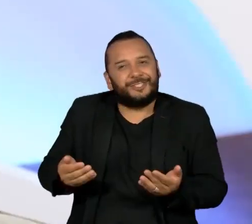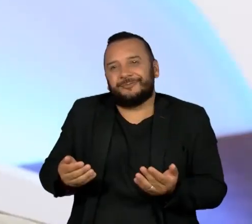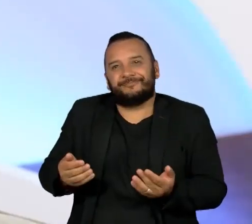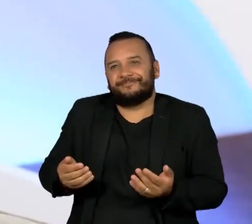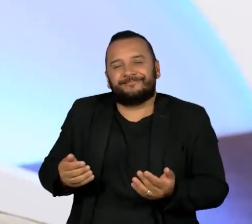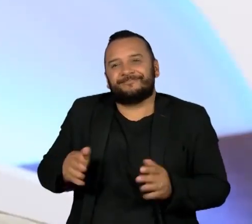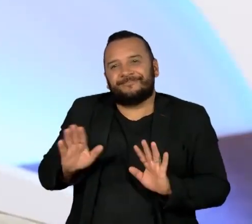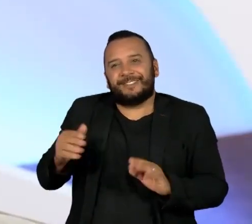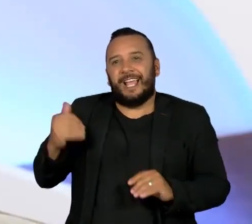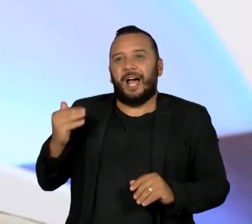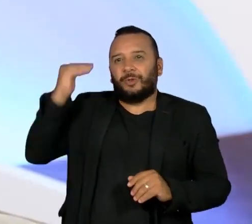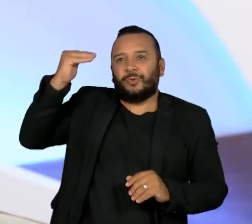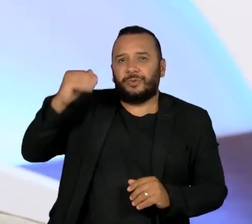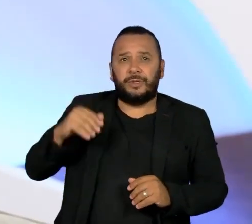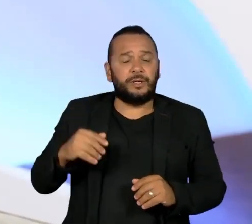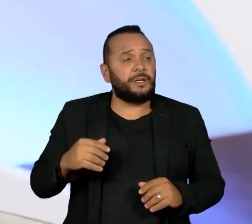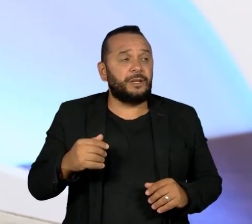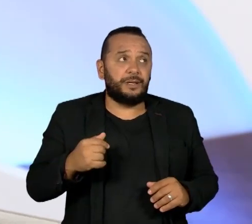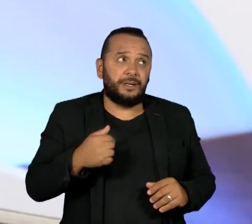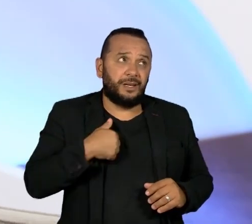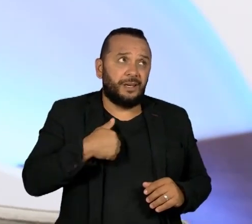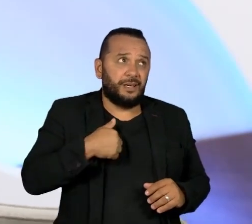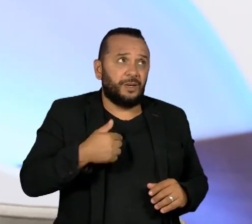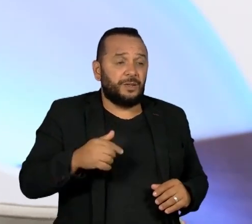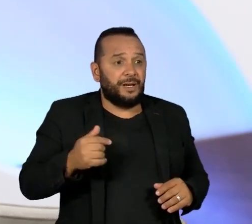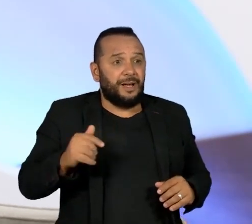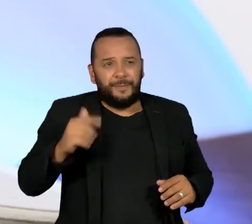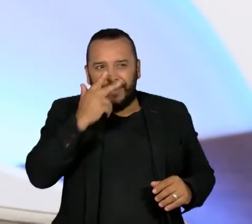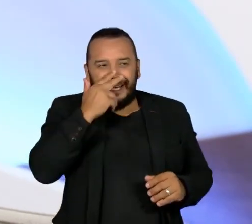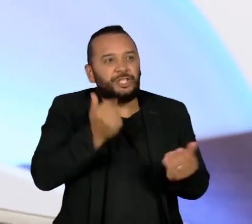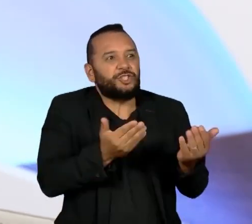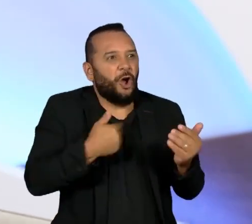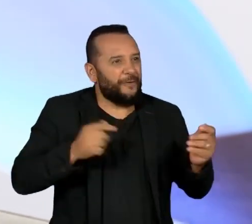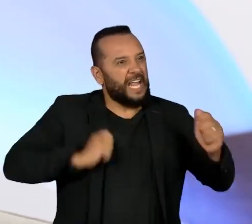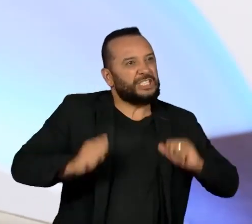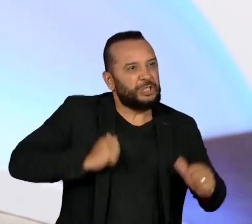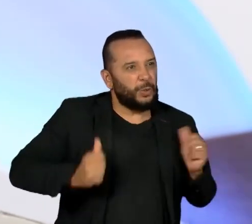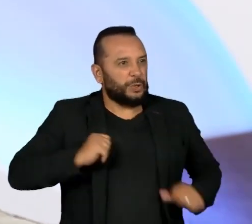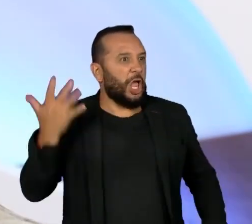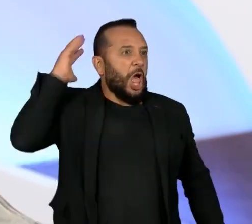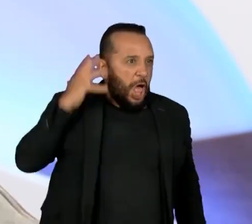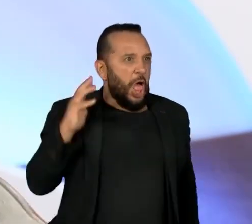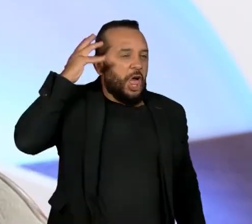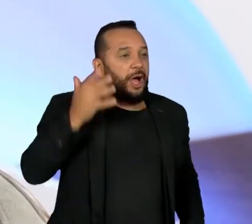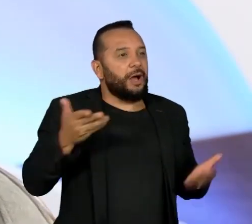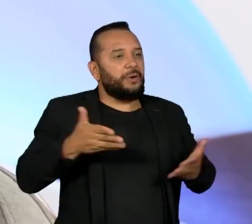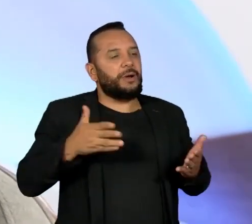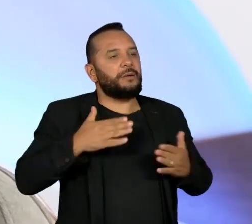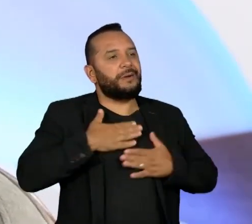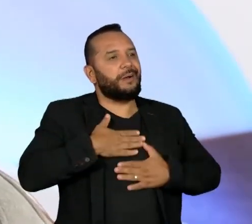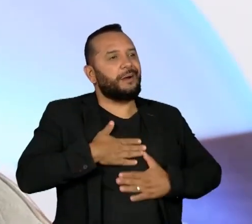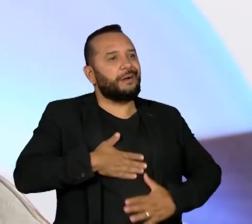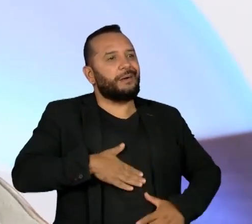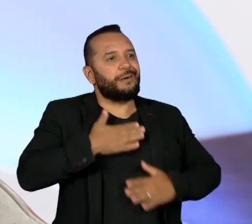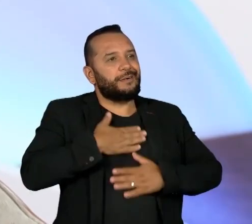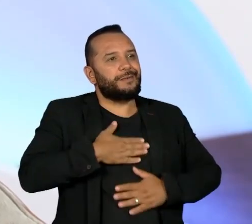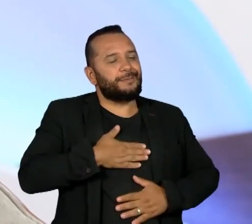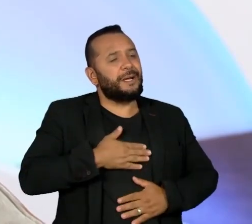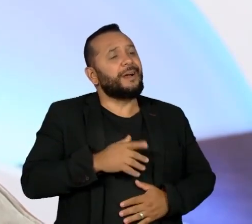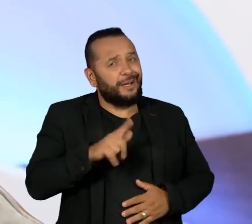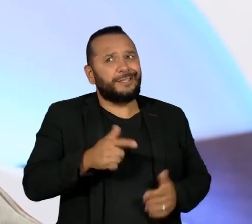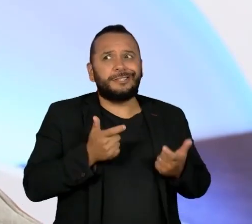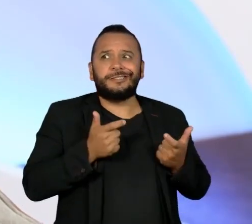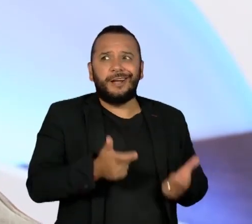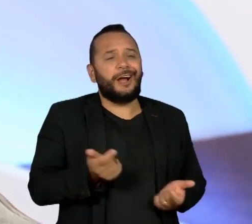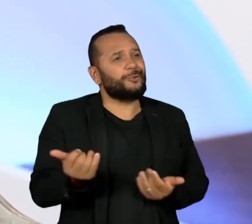eu me tornei uma pessoa mais calma. Quando a gente é novo, a gente é muito ansioso, sabe? É chato até.